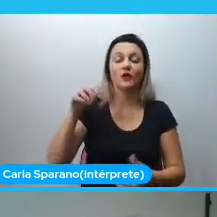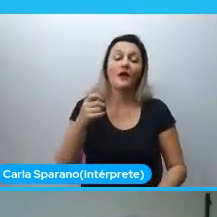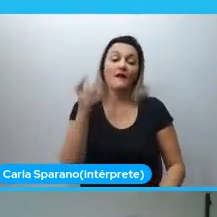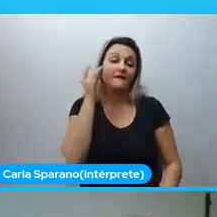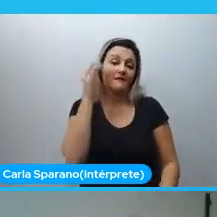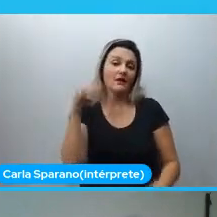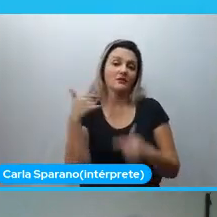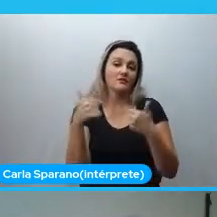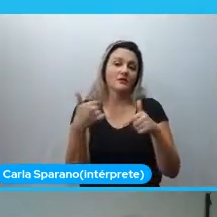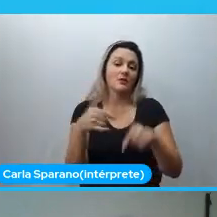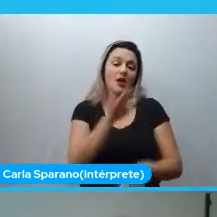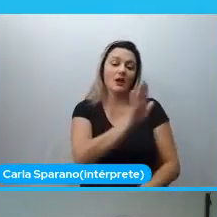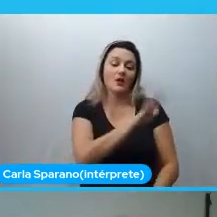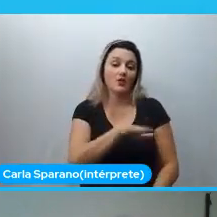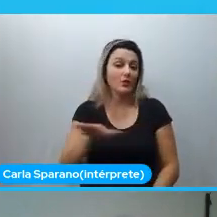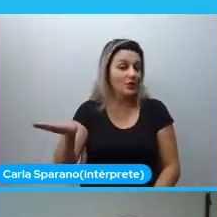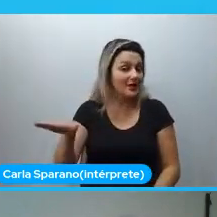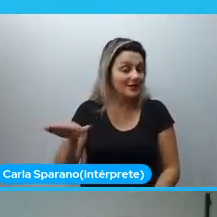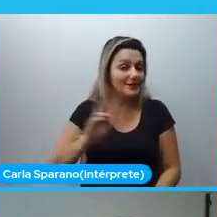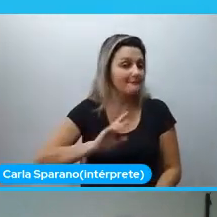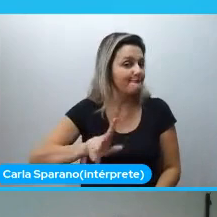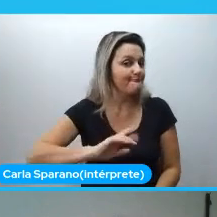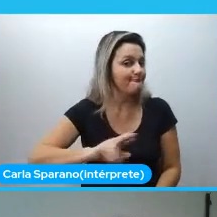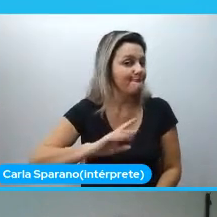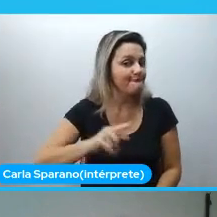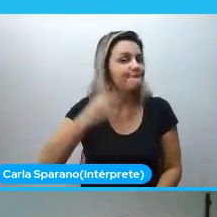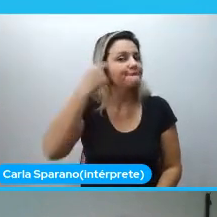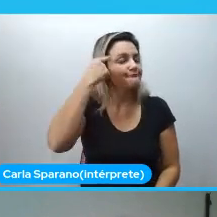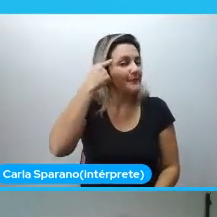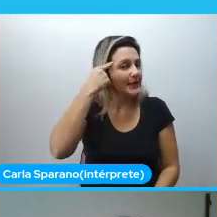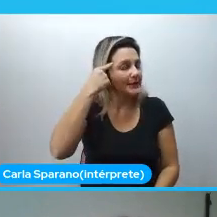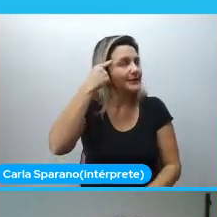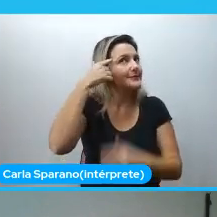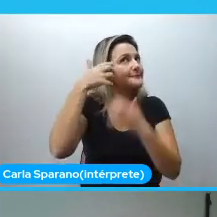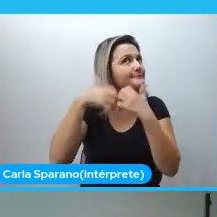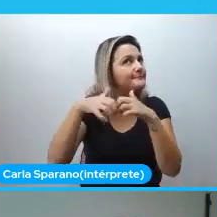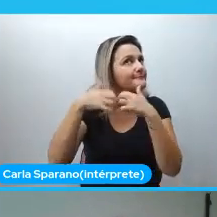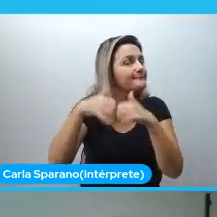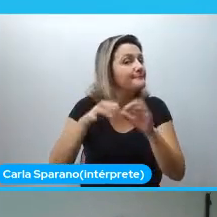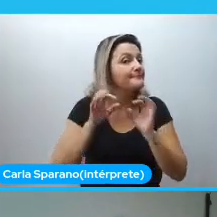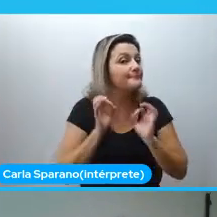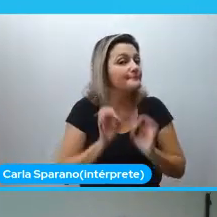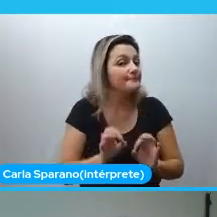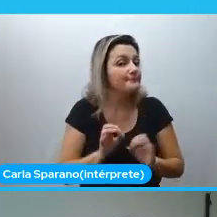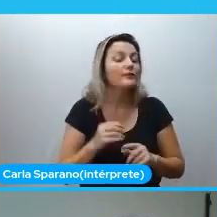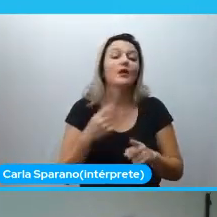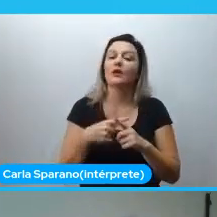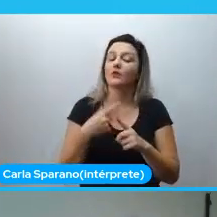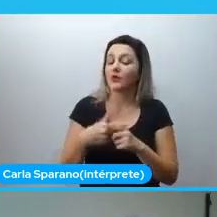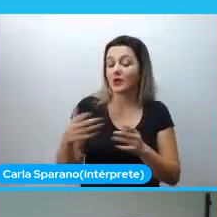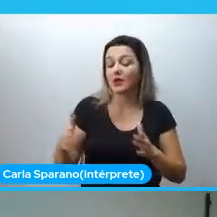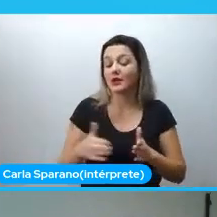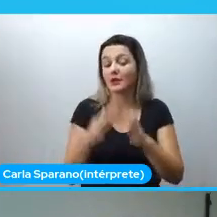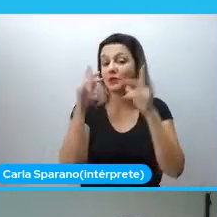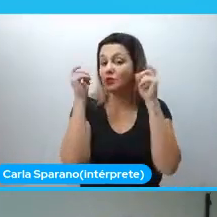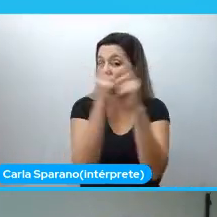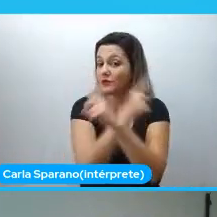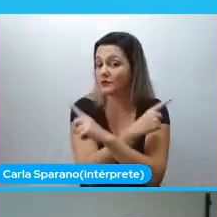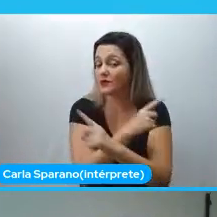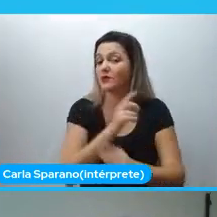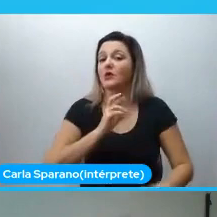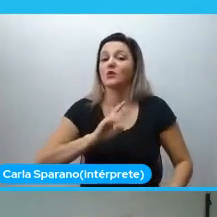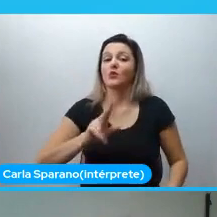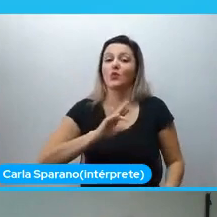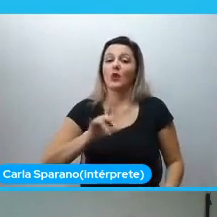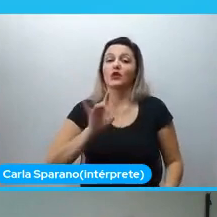dia, pensarem em trabalhar com crianças, pensem duas vezes antes, porque é sempre um caminho mais difícil. Não só pela